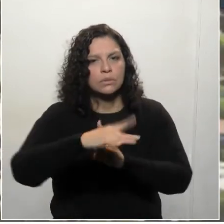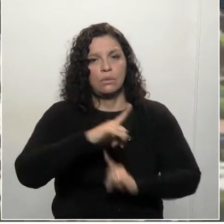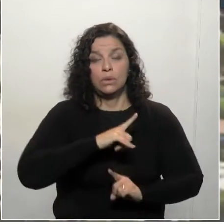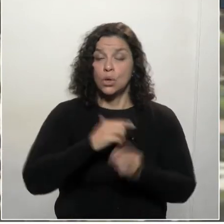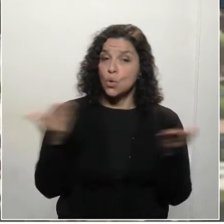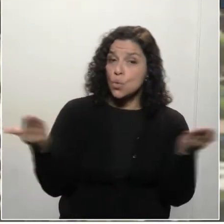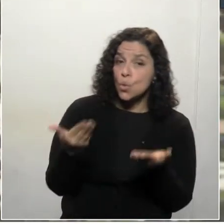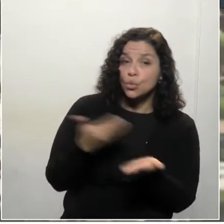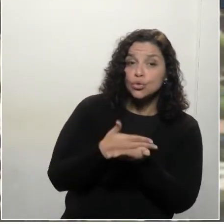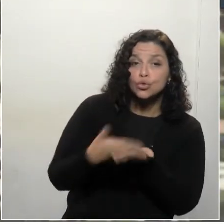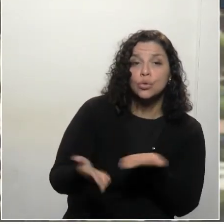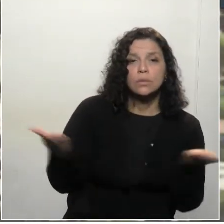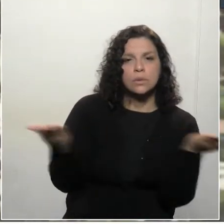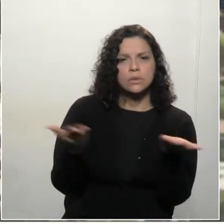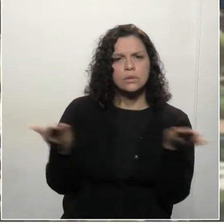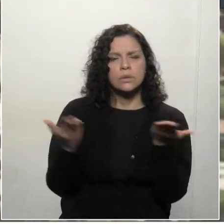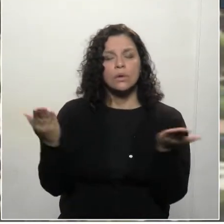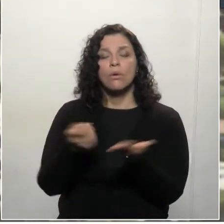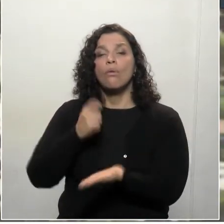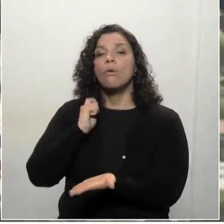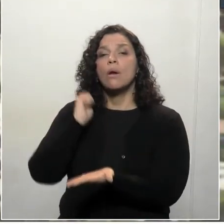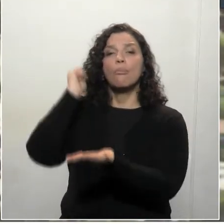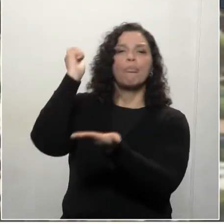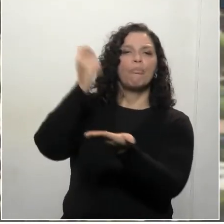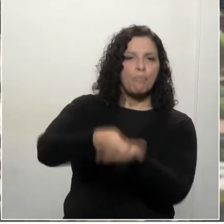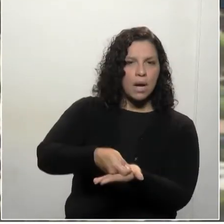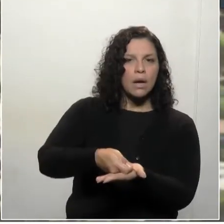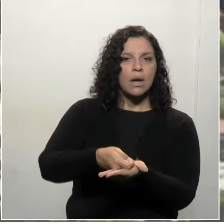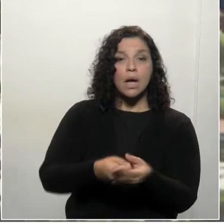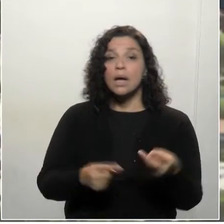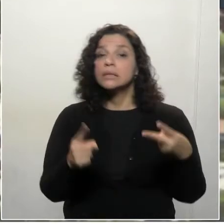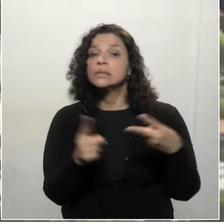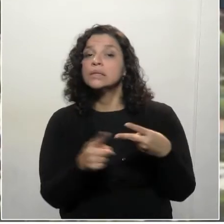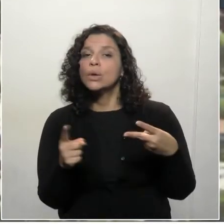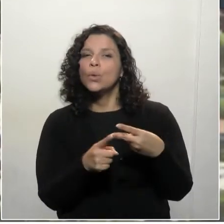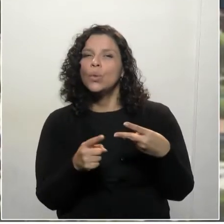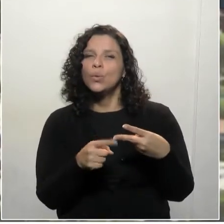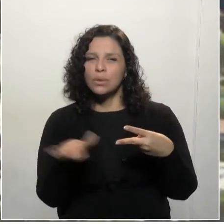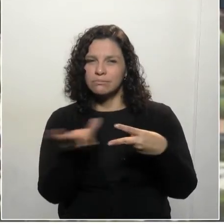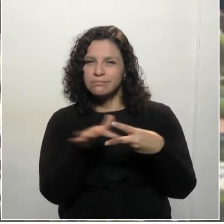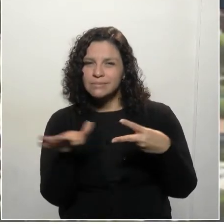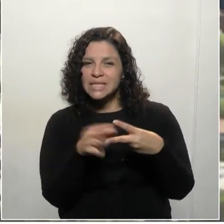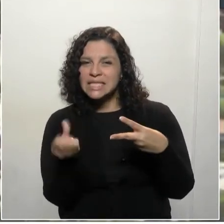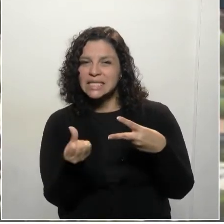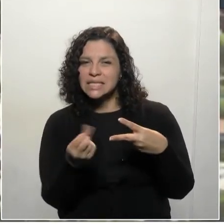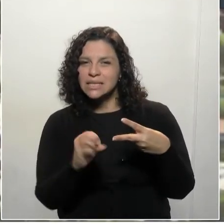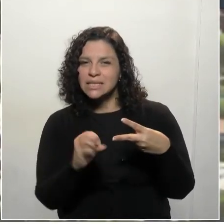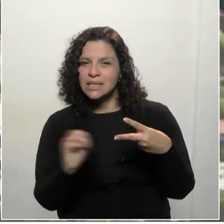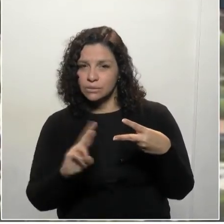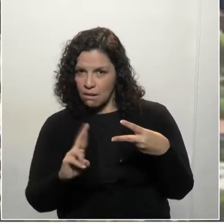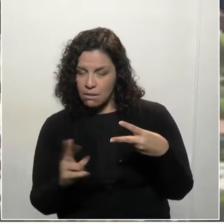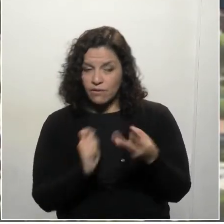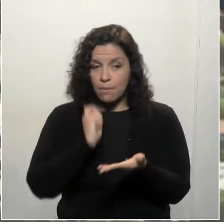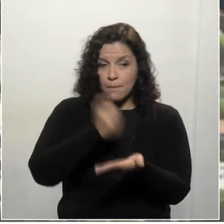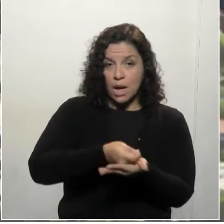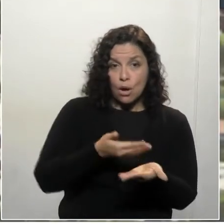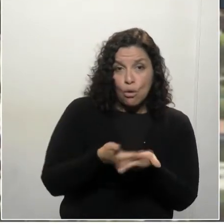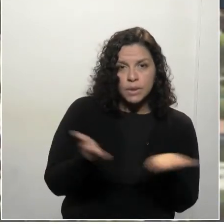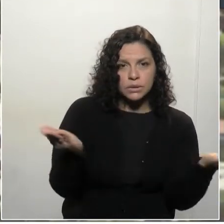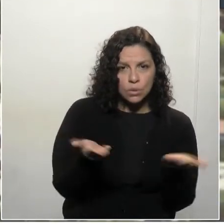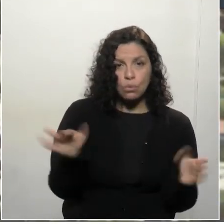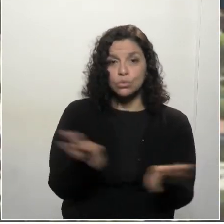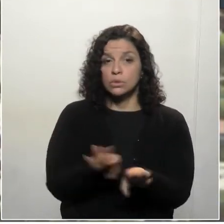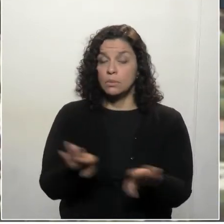hoje começa o pagamento da segunda parcela dos R$ somados